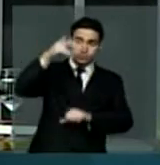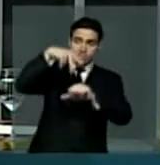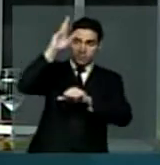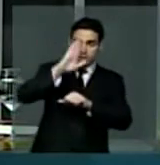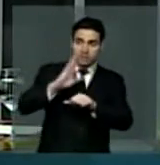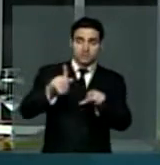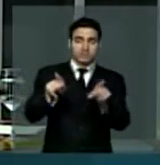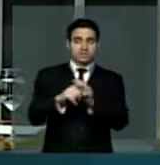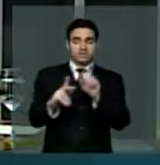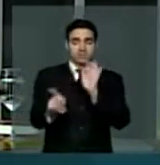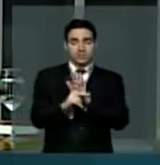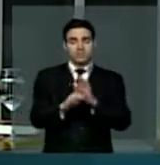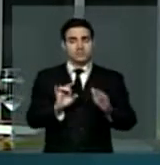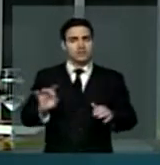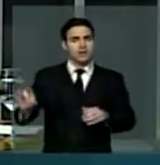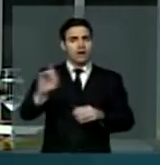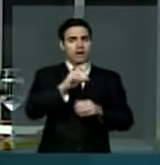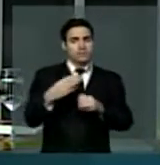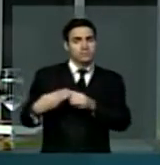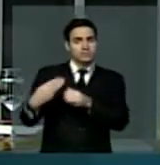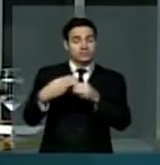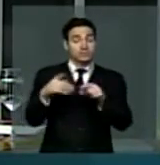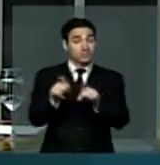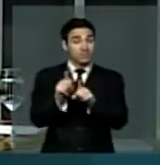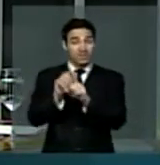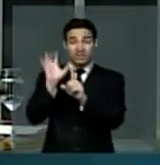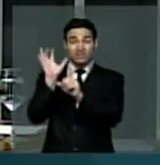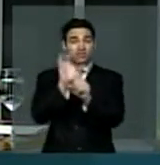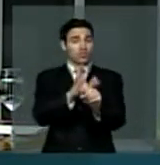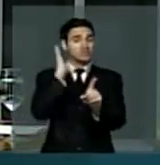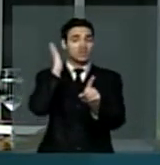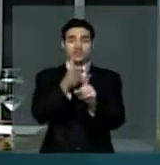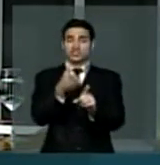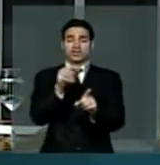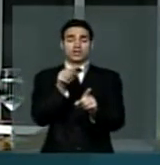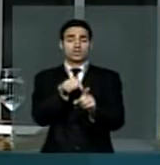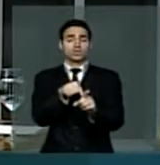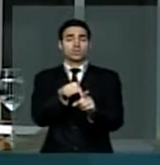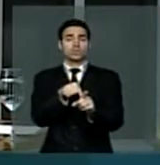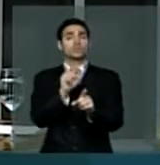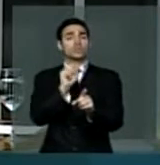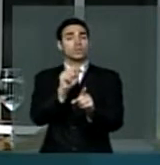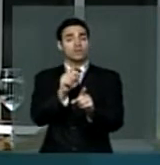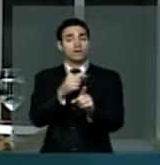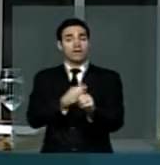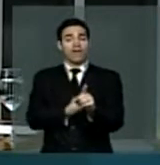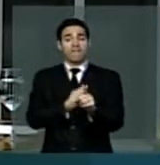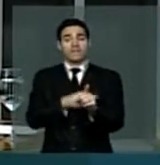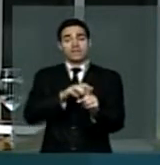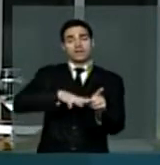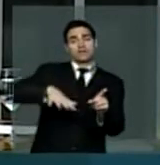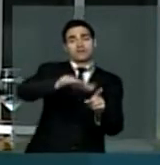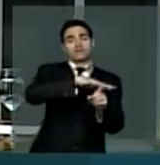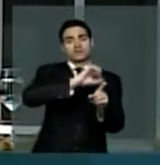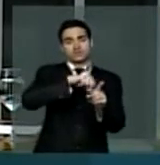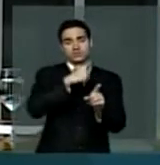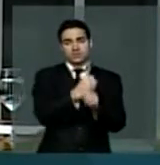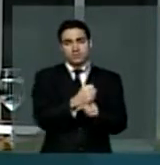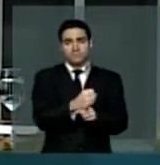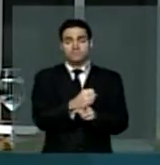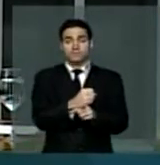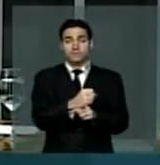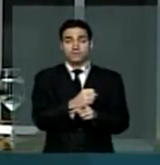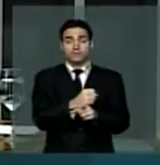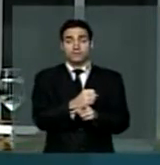Estado e município e interferem diretamente na vida das pessoas porque esta